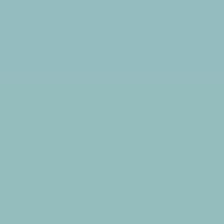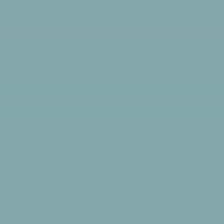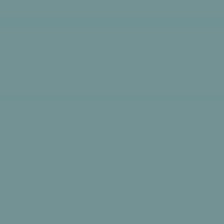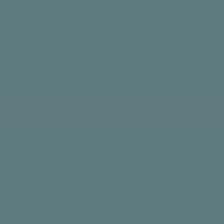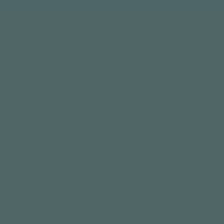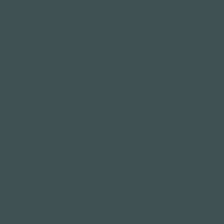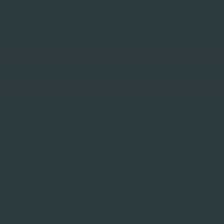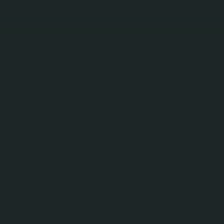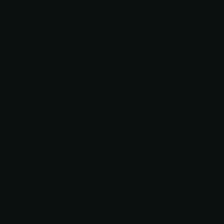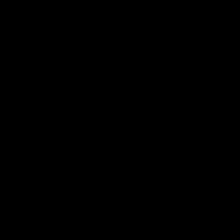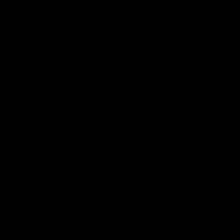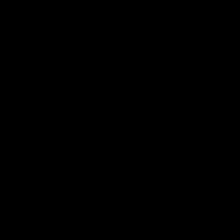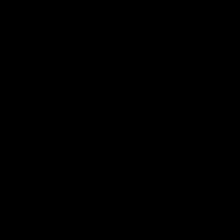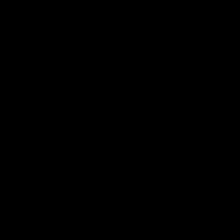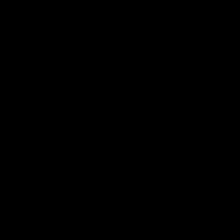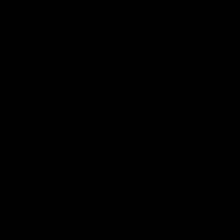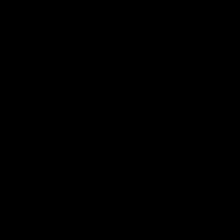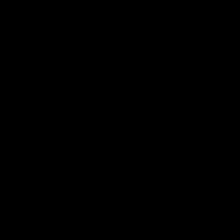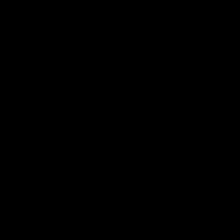Transcrição por Quintena Coelho